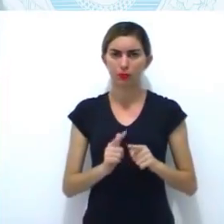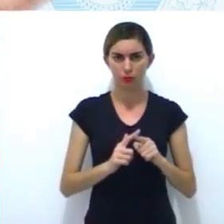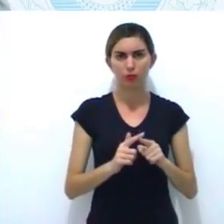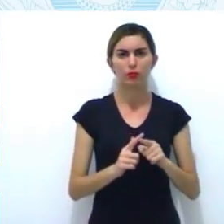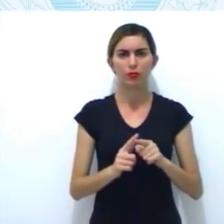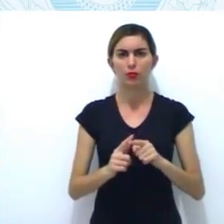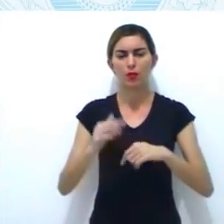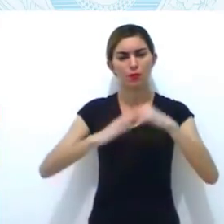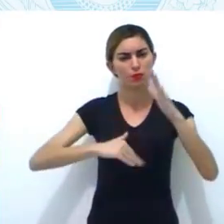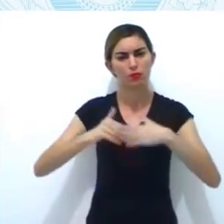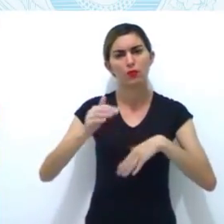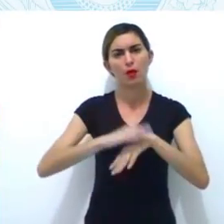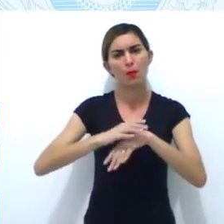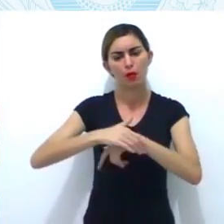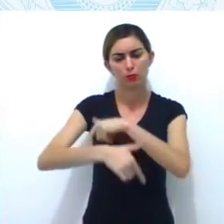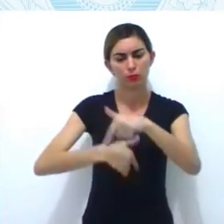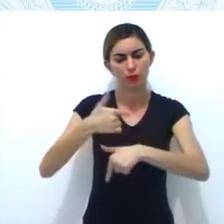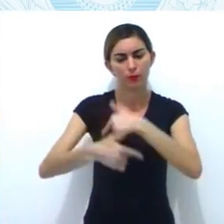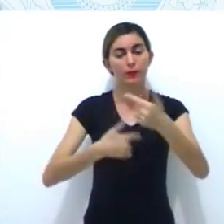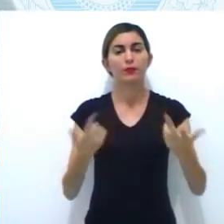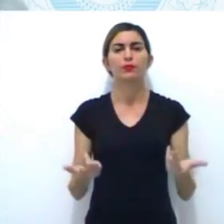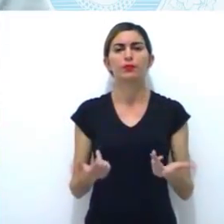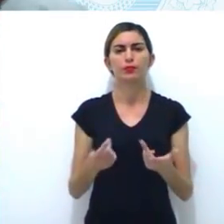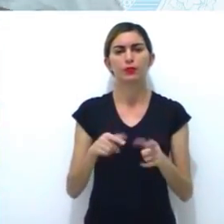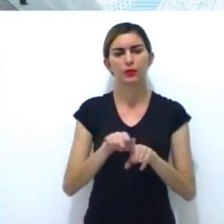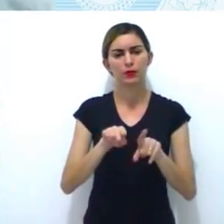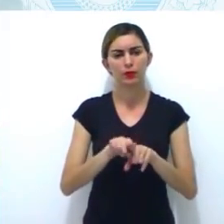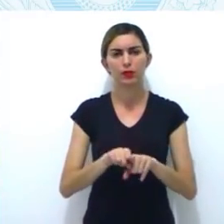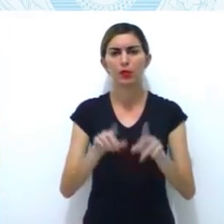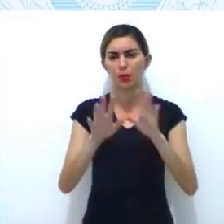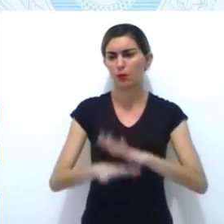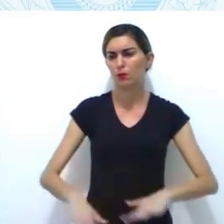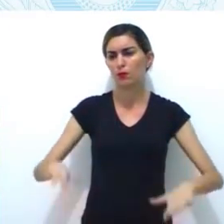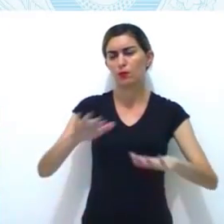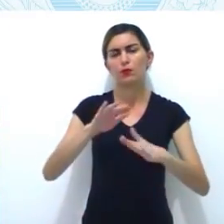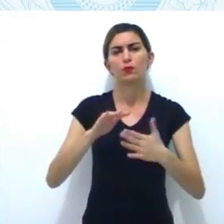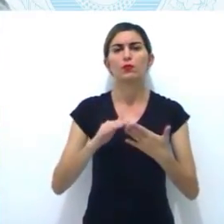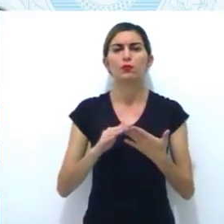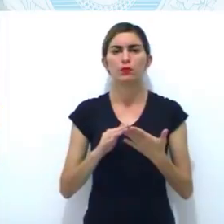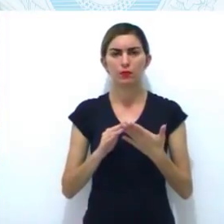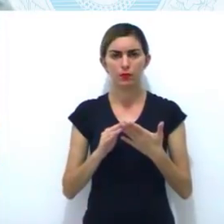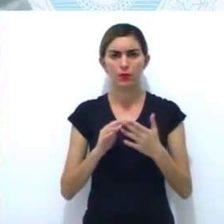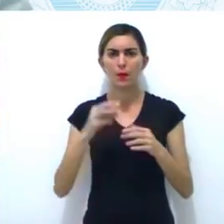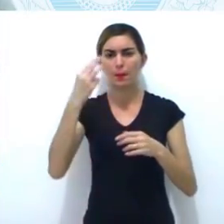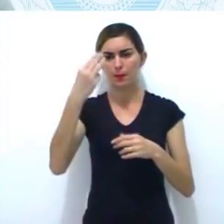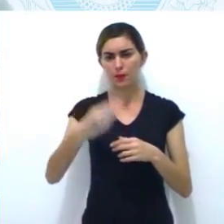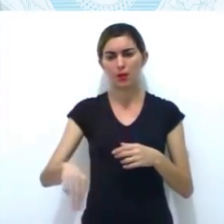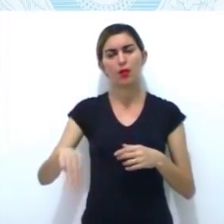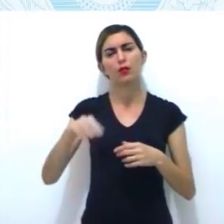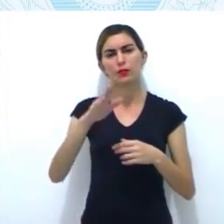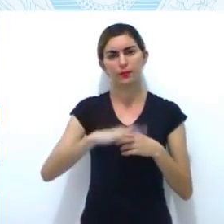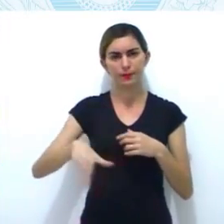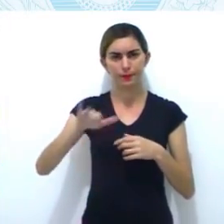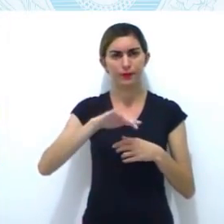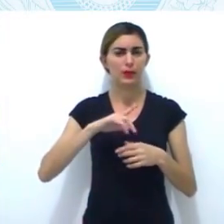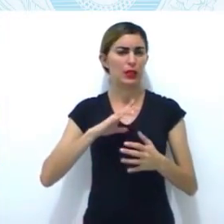Manuel e Tomás Beckmann, dois proprietários, não é isso? Rural e Rádio. Com o apoio dos subvenciantes,